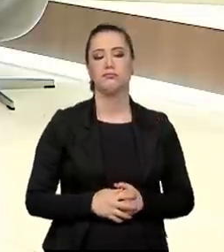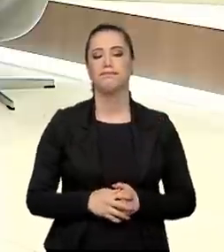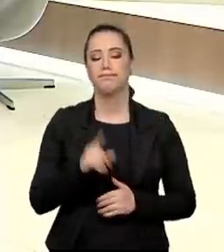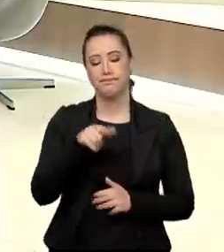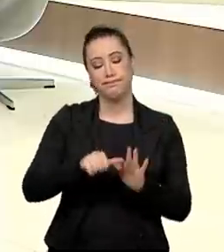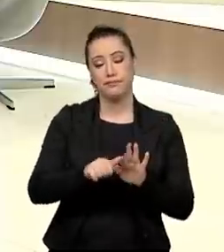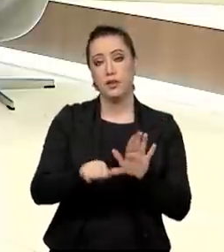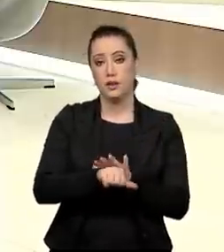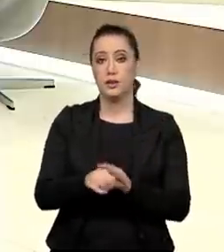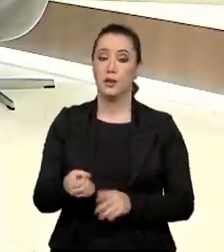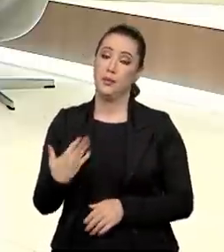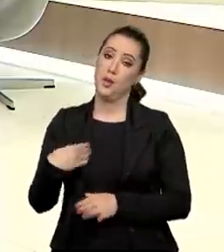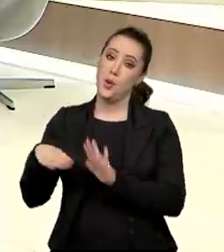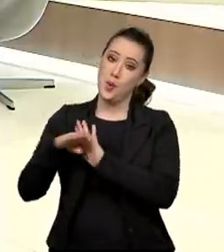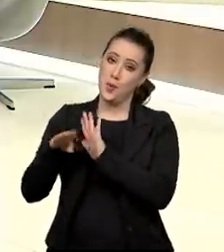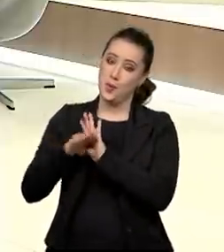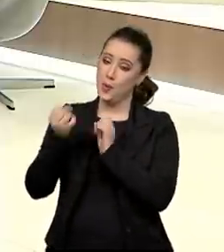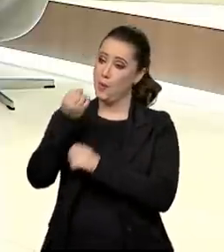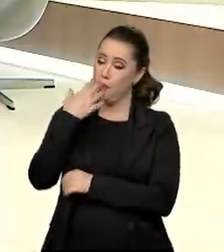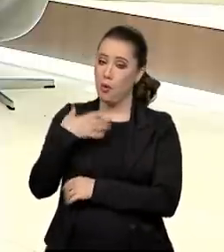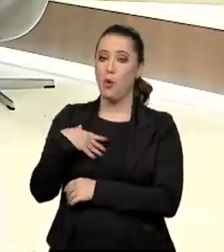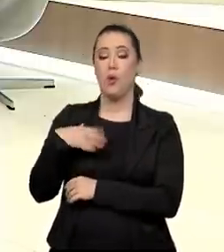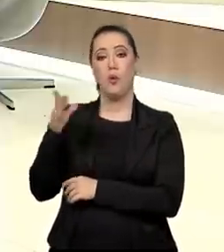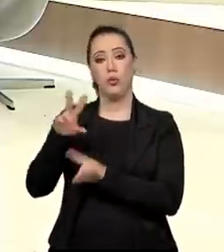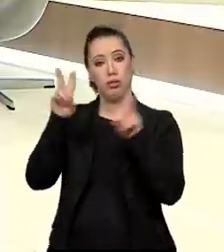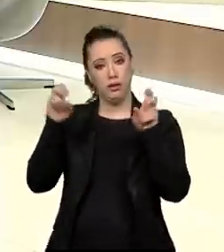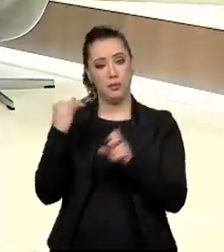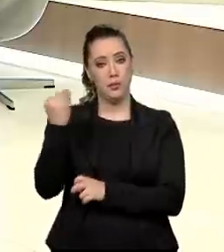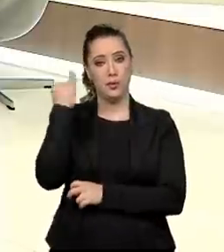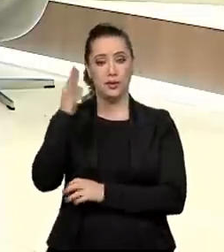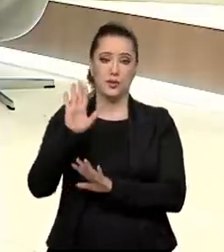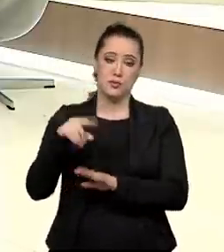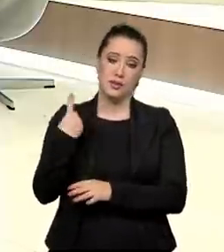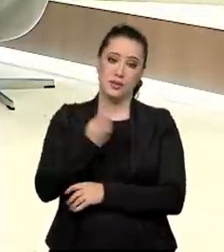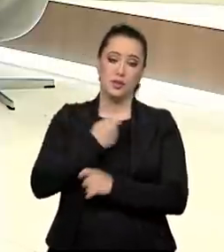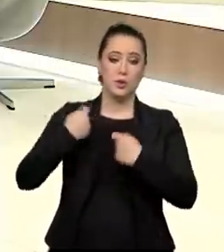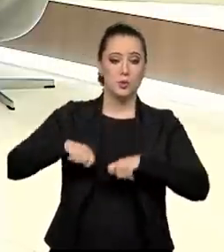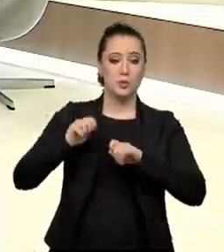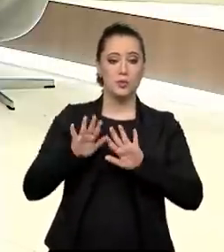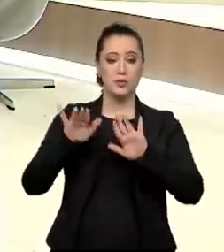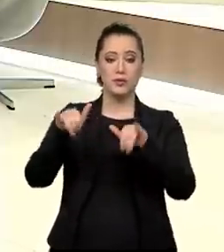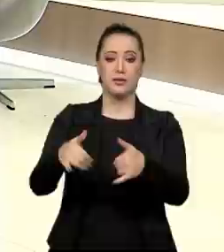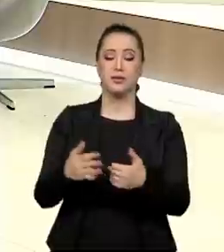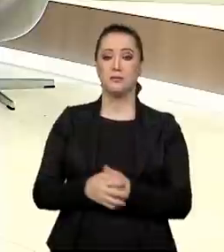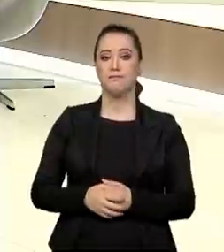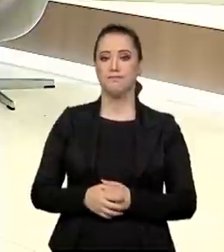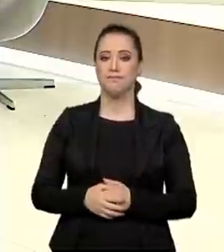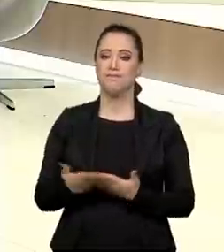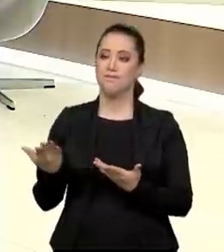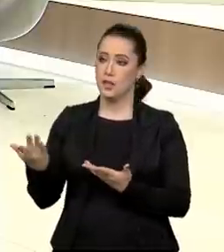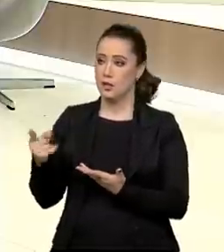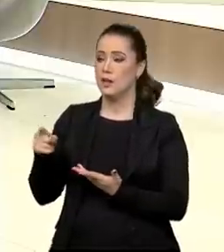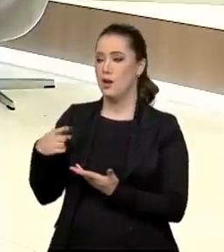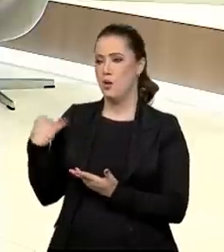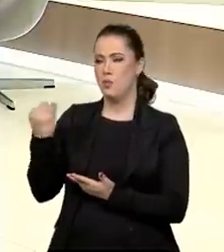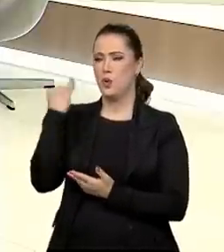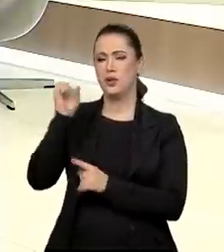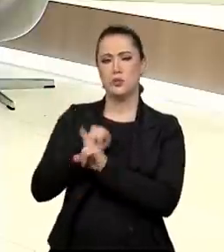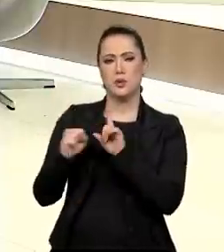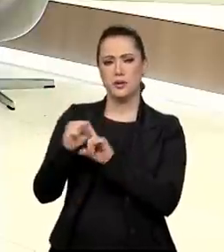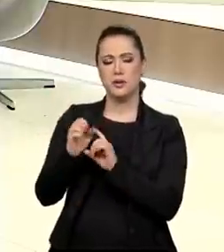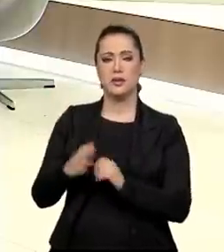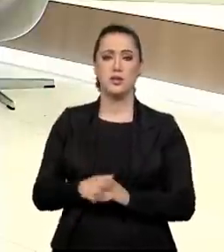O programa está bom, um assunto interessante, mas a vai ter que ser super importante para a sociedade. Mas,